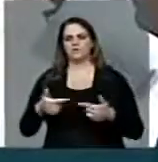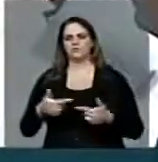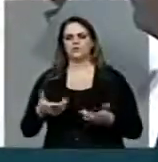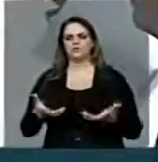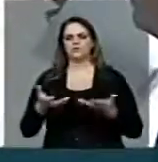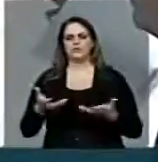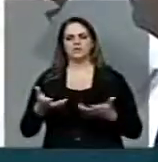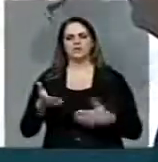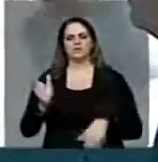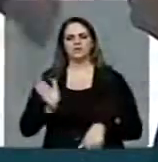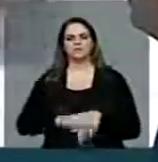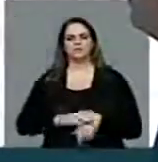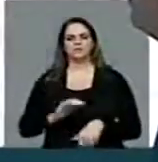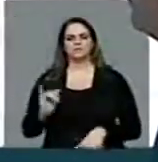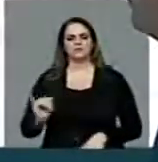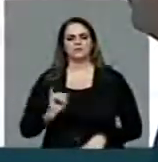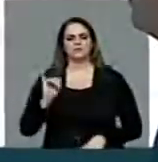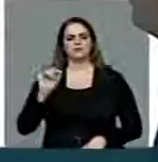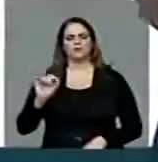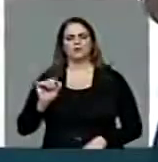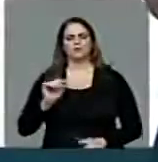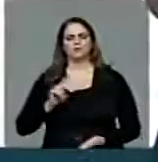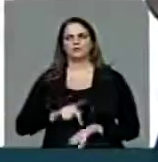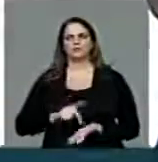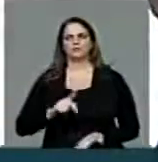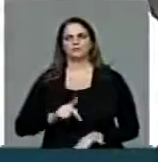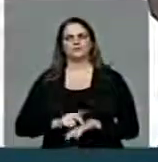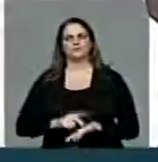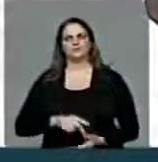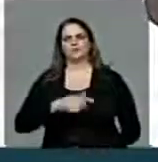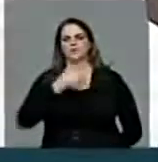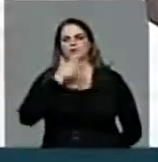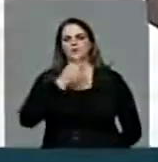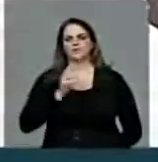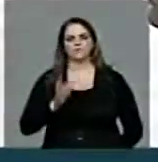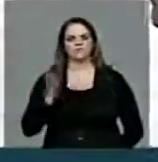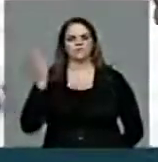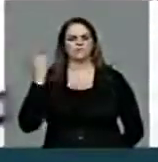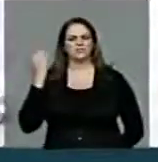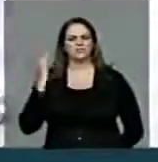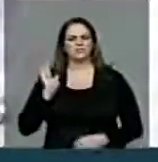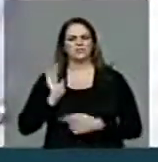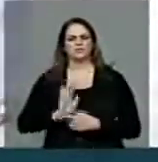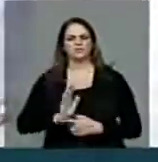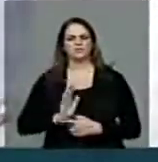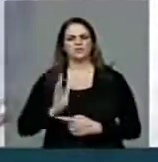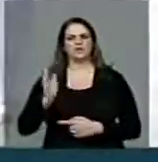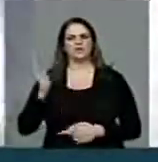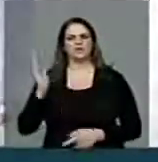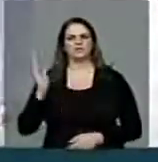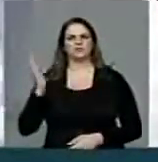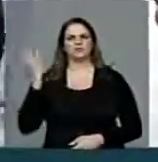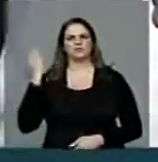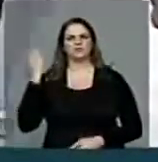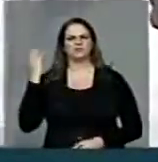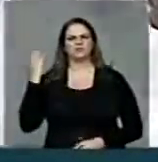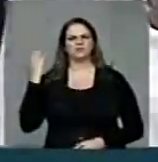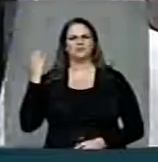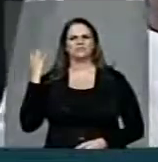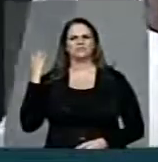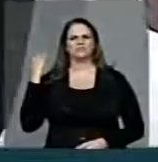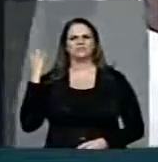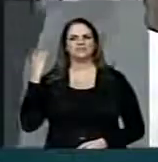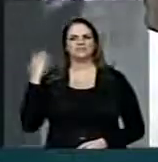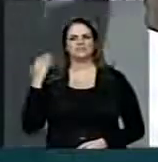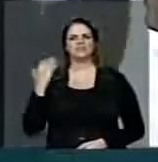maior de todos os bens que é a verdade homens que ajudaram desde o primórdio dos tempos como pedreiros